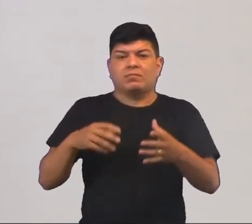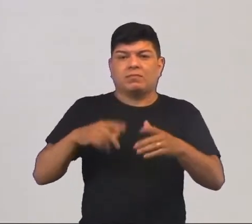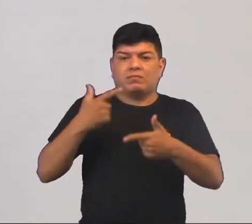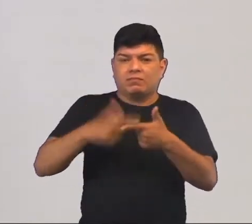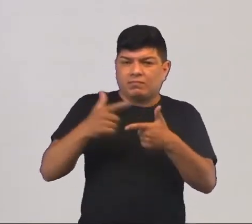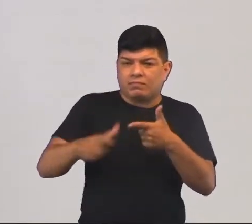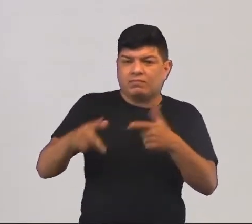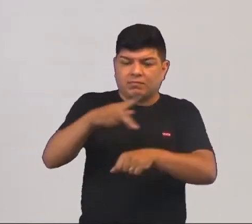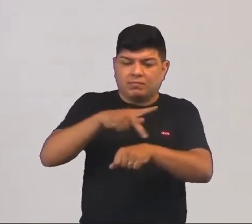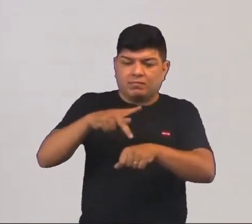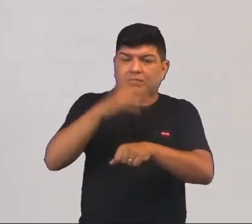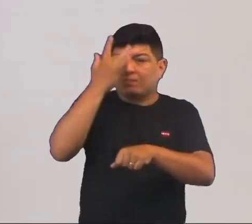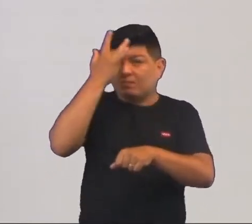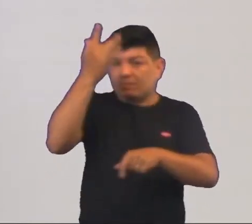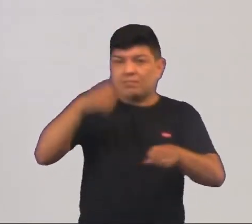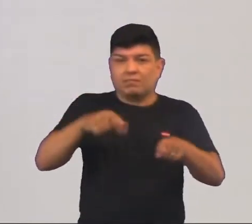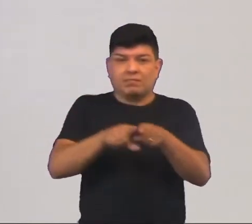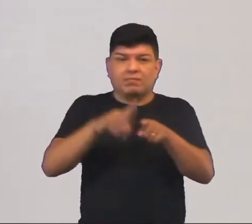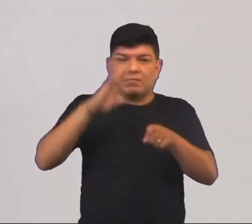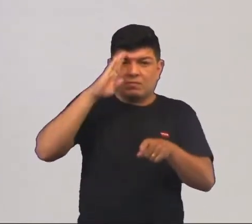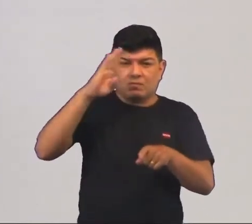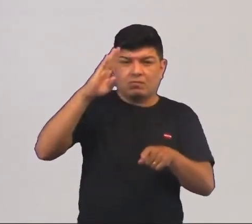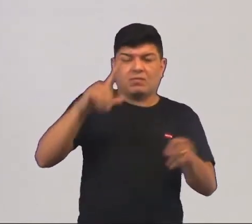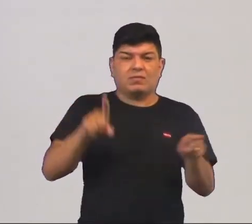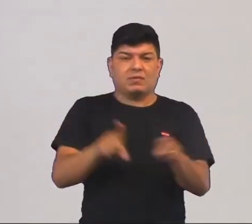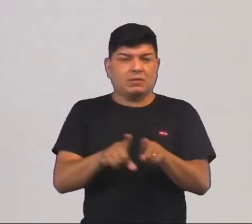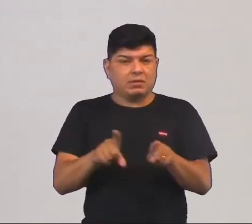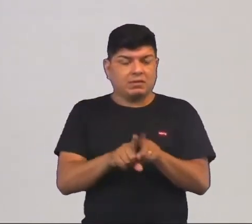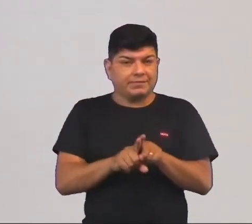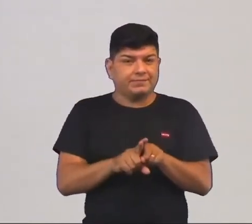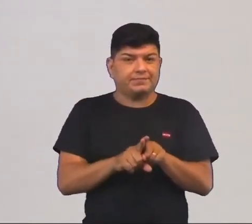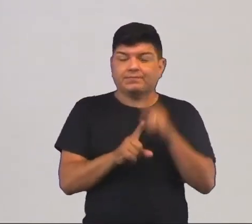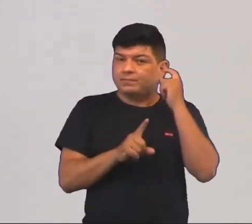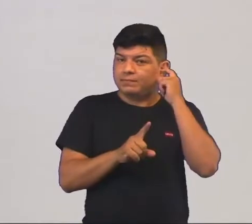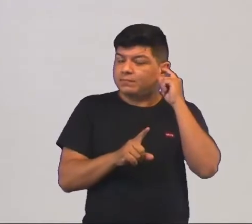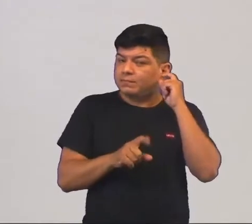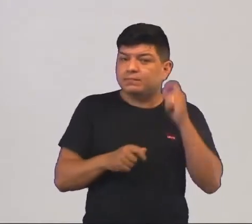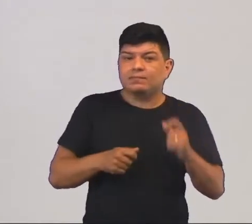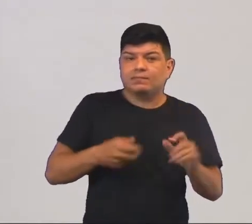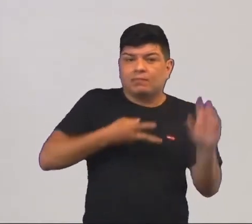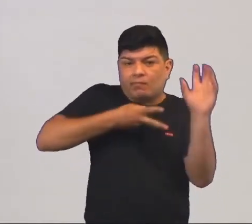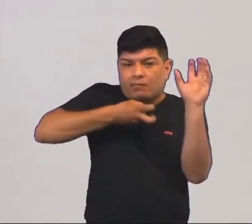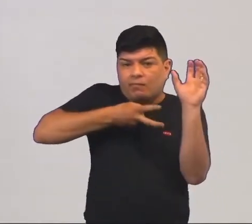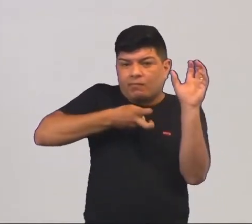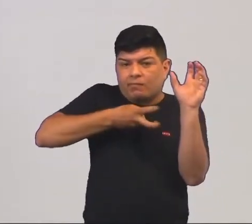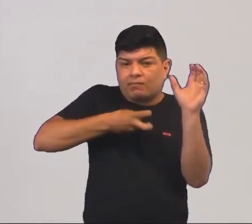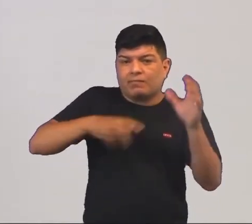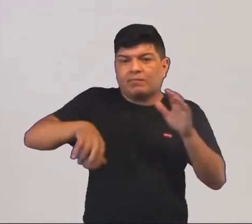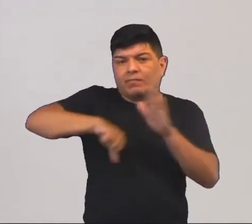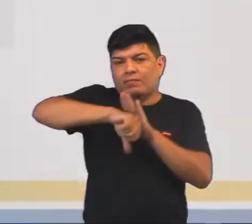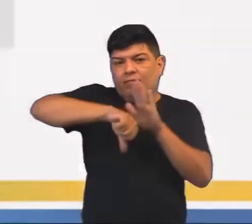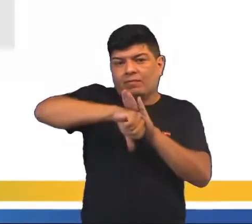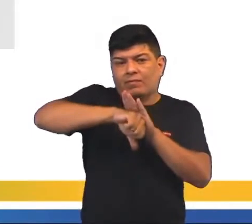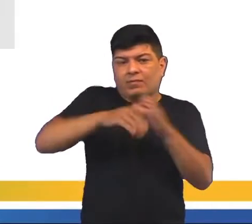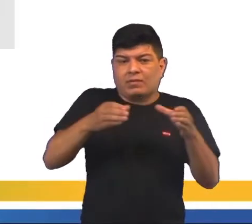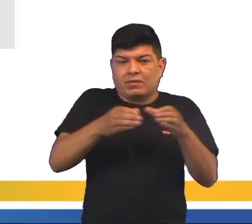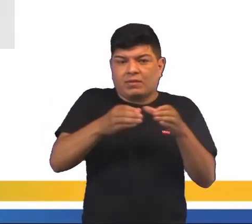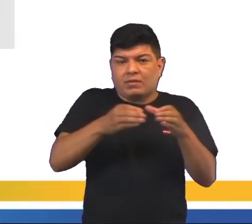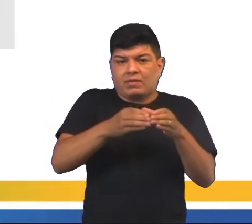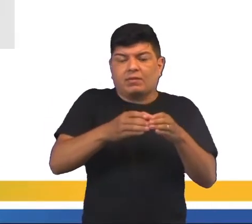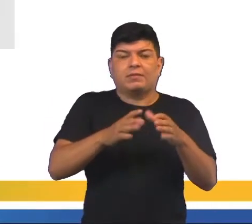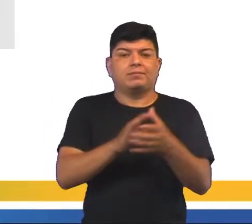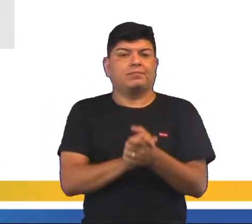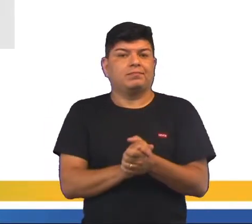no país e facilitar, portanto, principalmente a exploração clandestina por grupos milicianos.